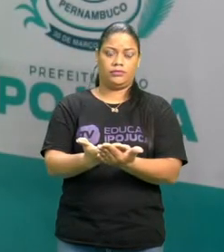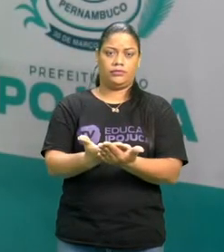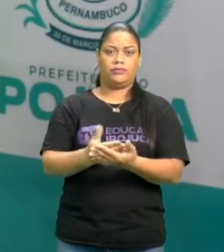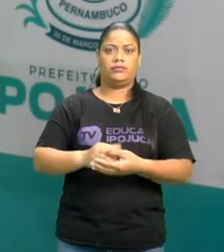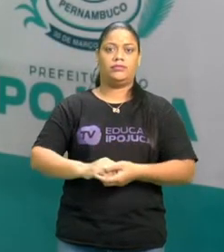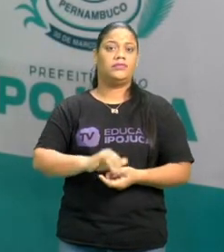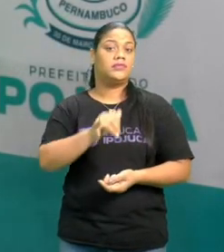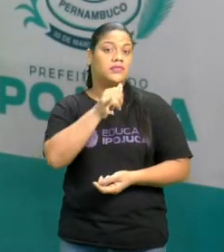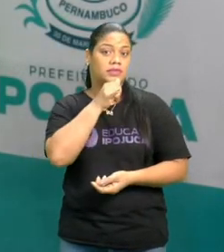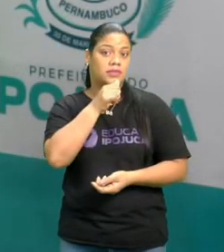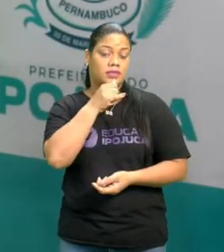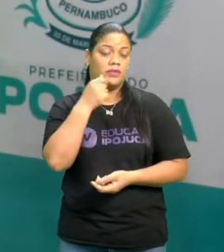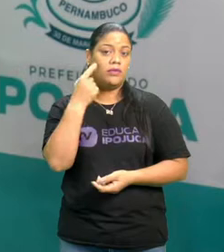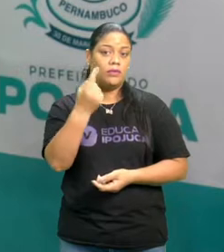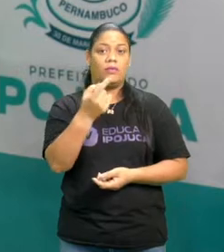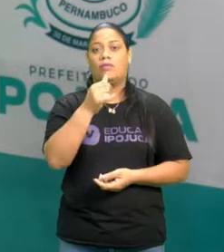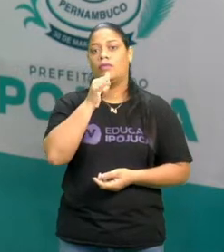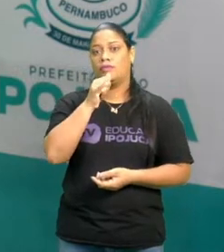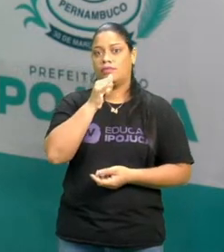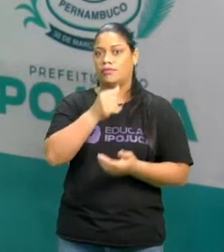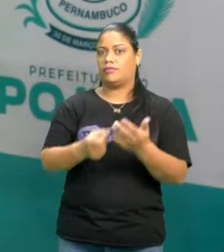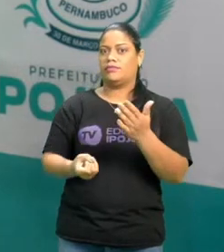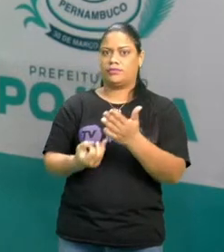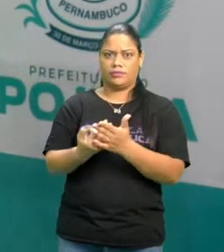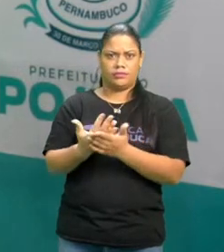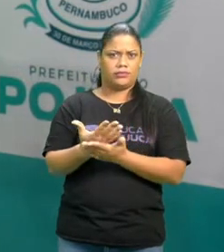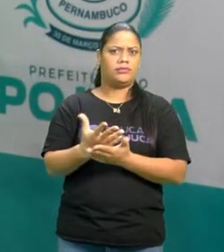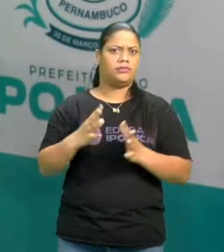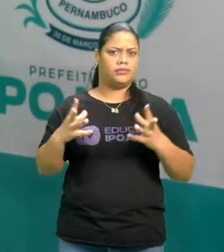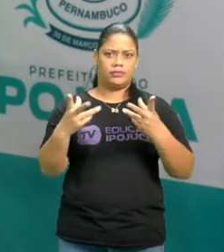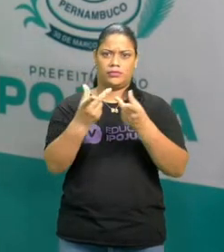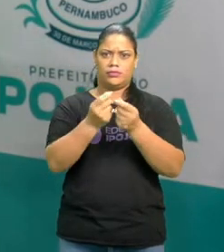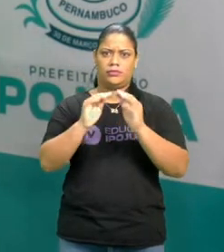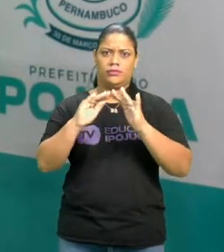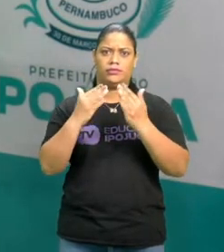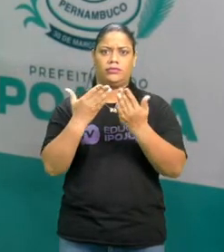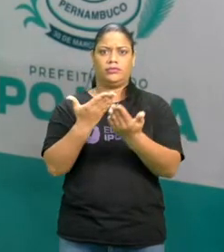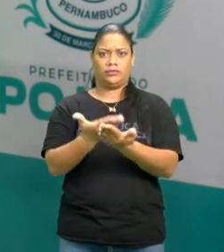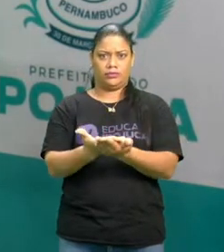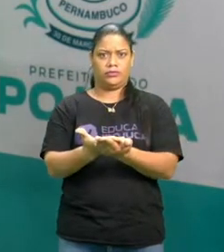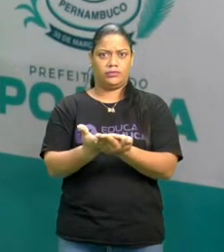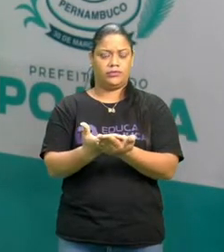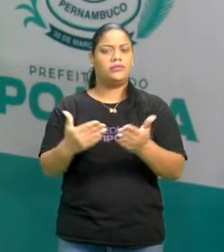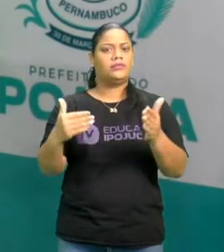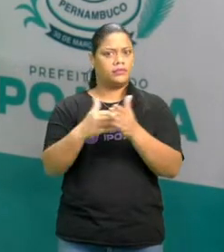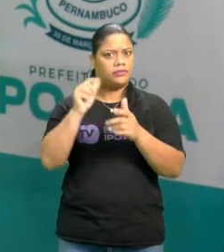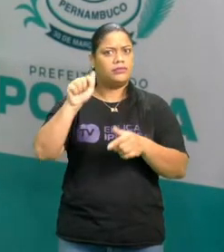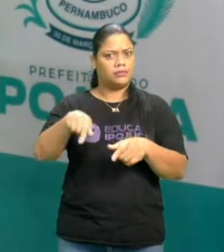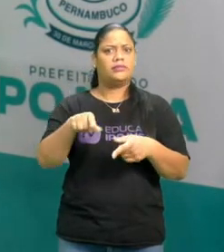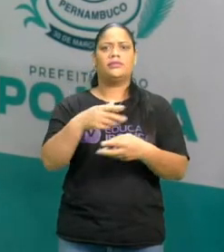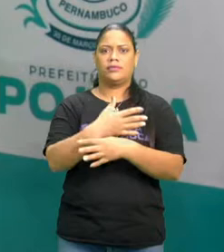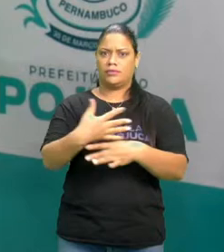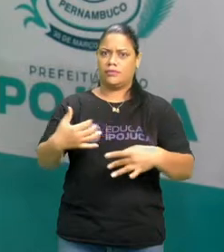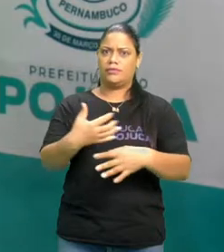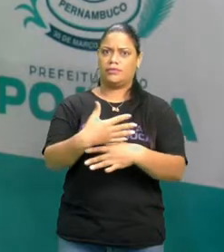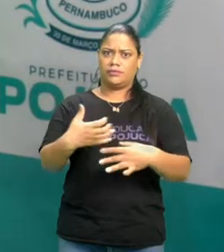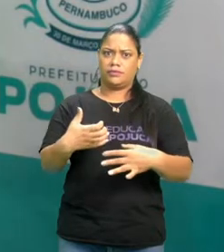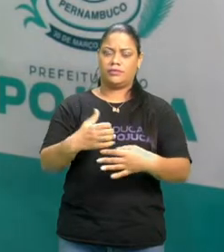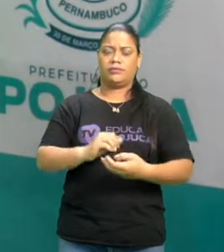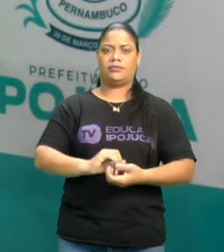é um dos exemplos que acontecem em todas as escolas até aqui no município de Ipojuca.